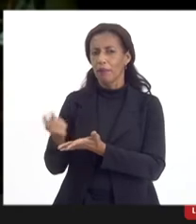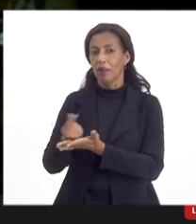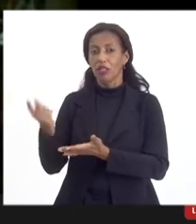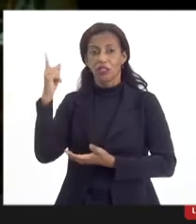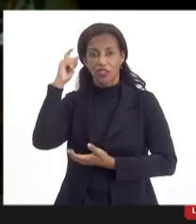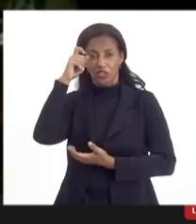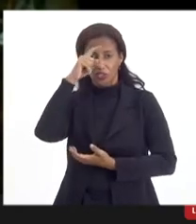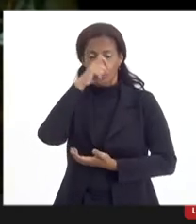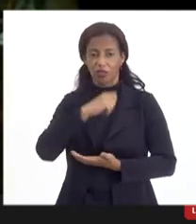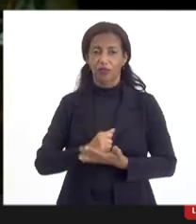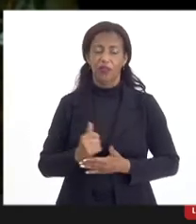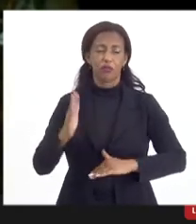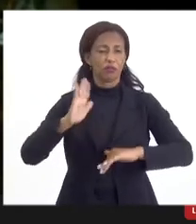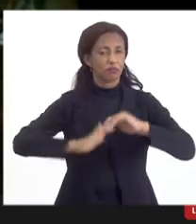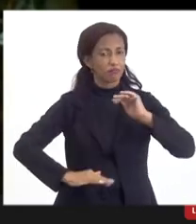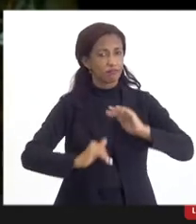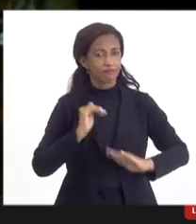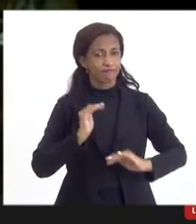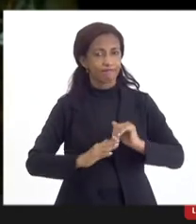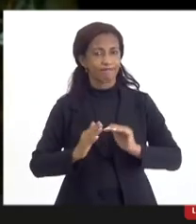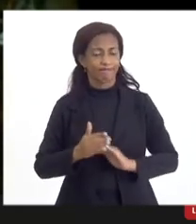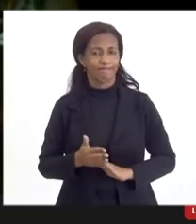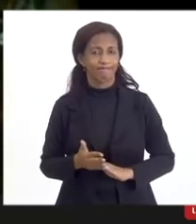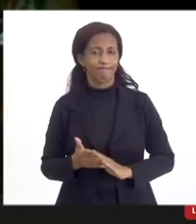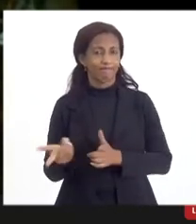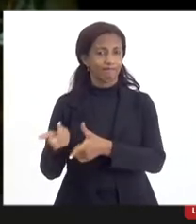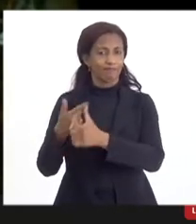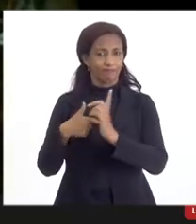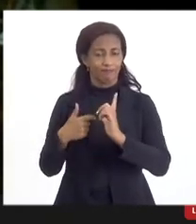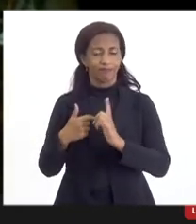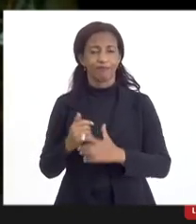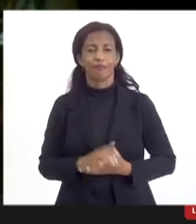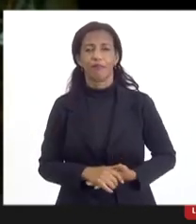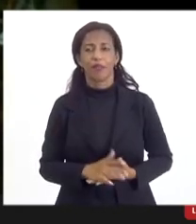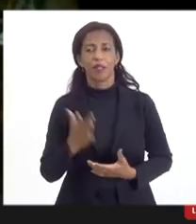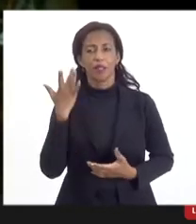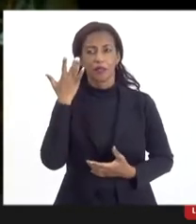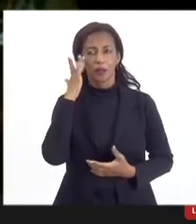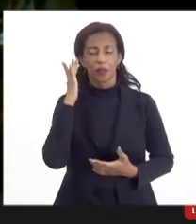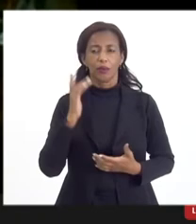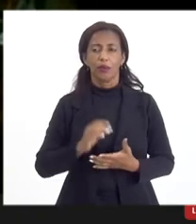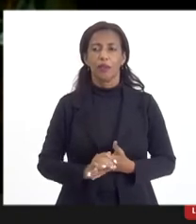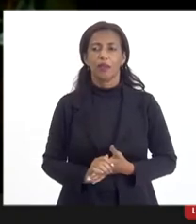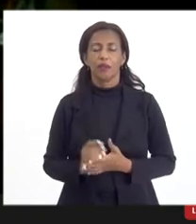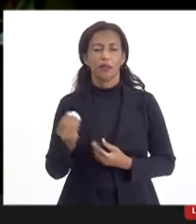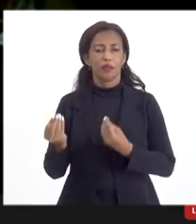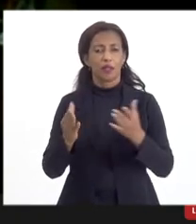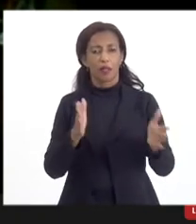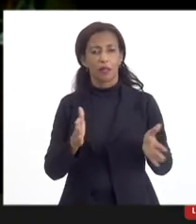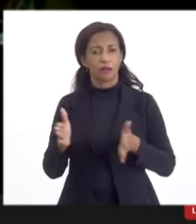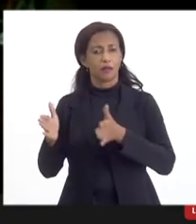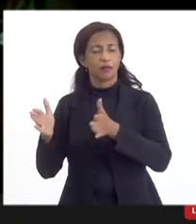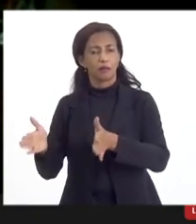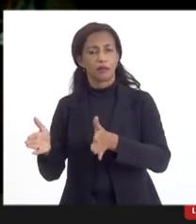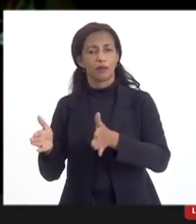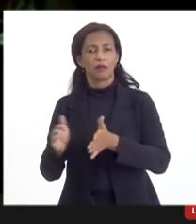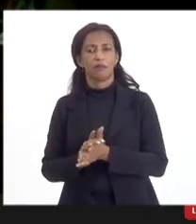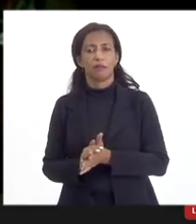ela em termos de capacidade de endividamento, então, eu acho que essa parte toda de